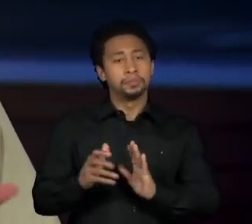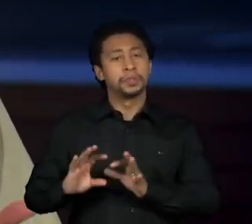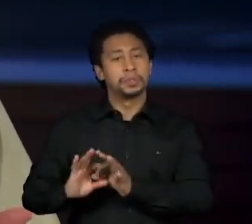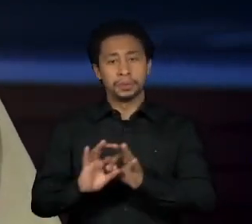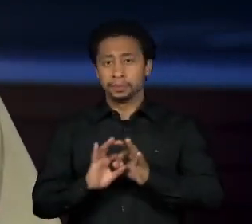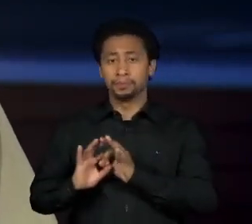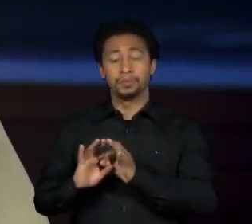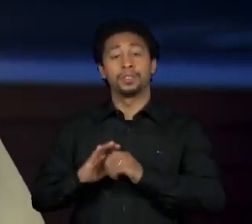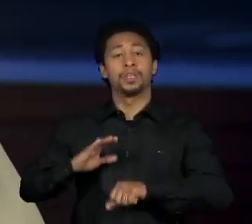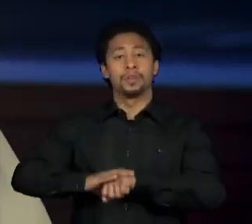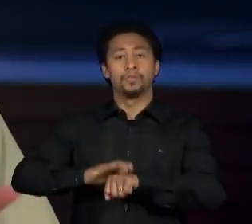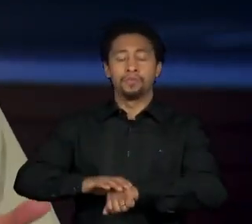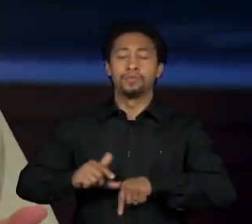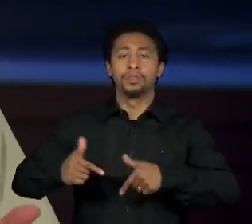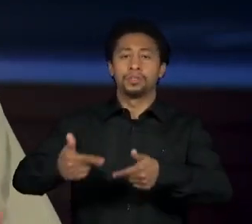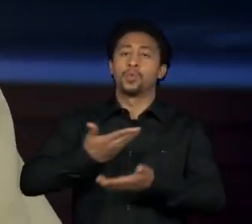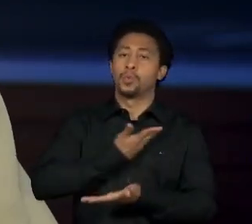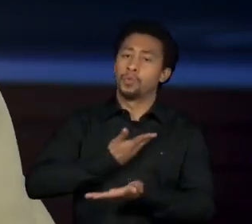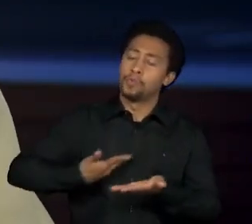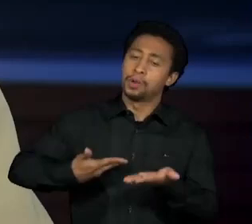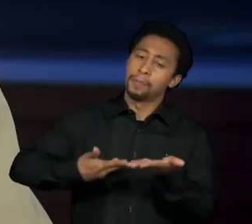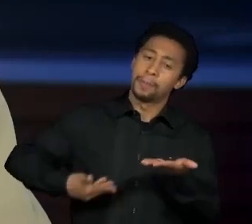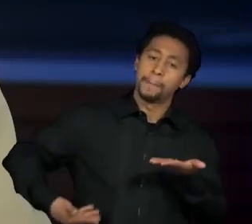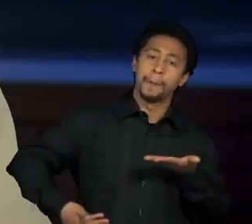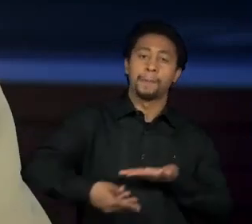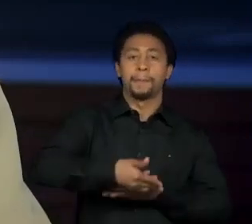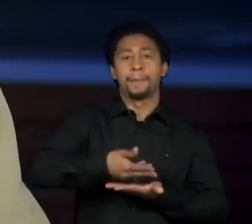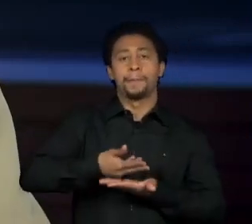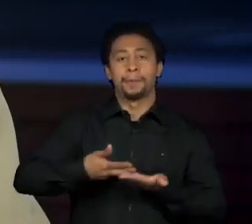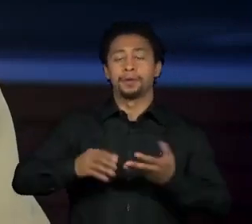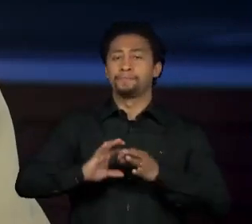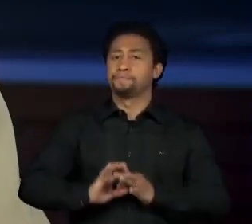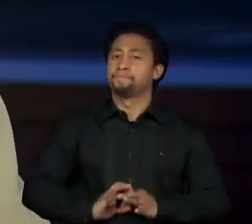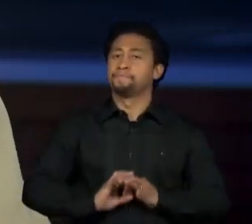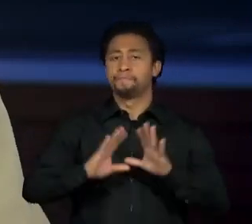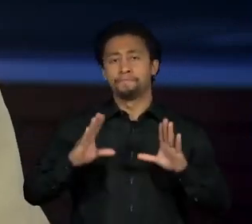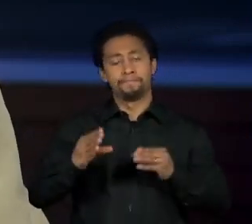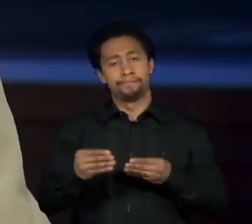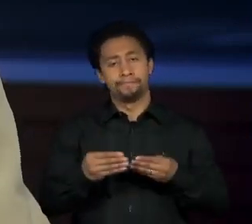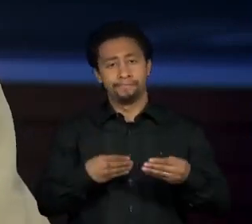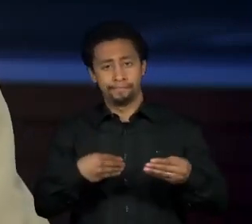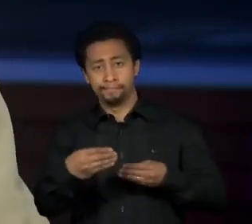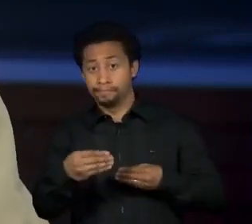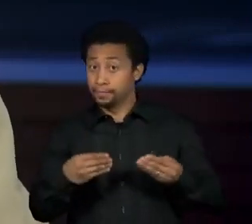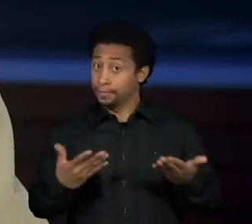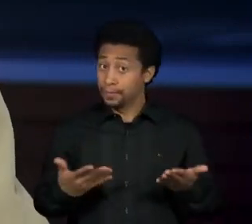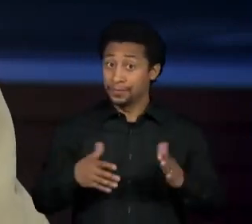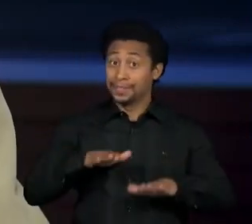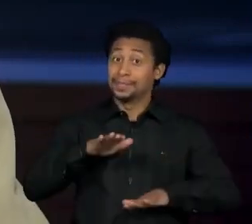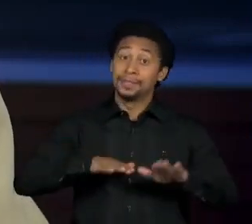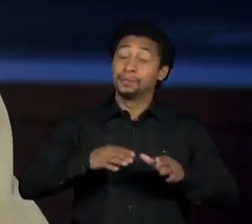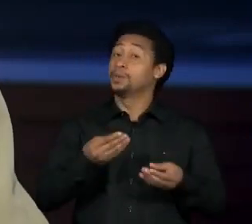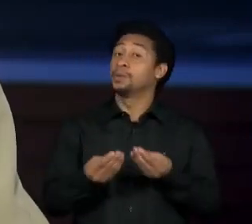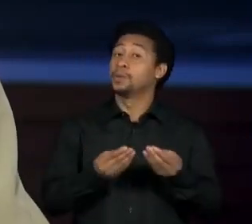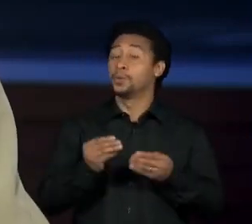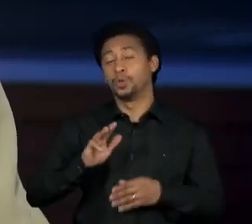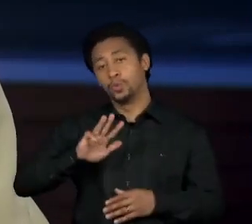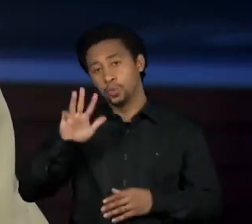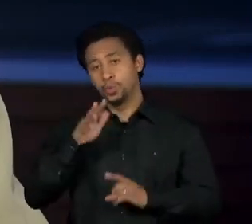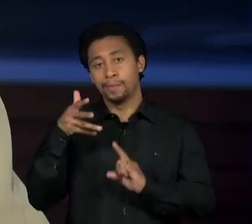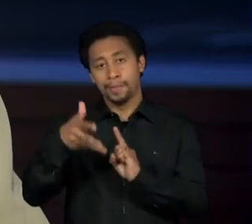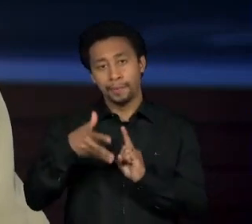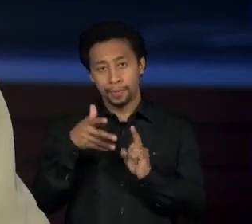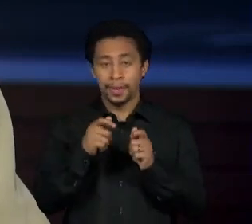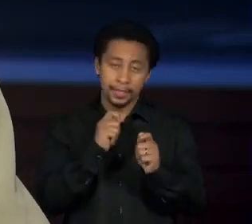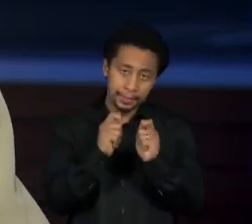governo mais aberto, mais plural, mais flexível. Eu acho que isso vai depender muito de como ele vai se posicionar em debates, em